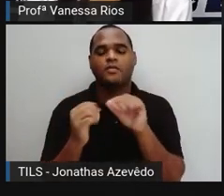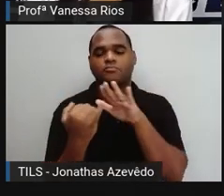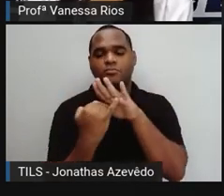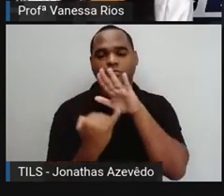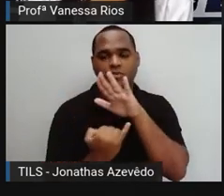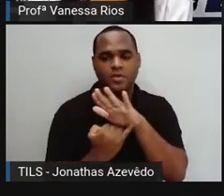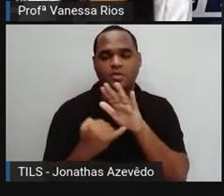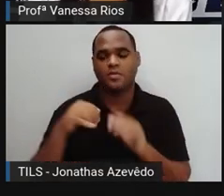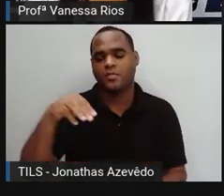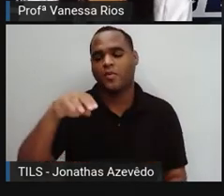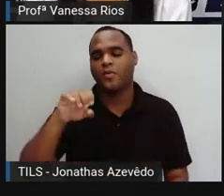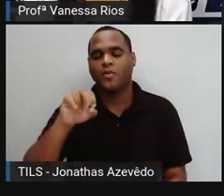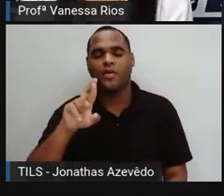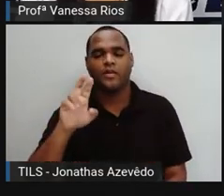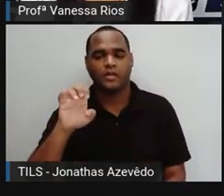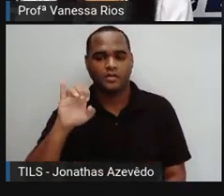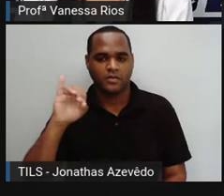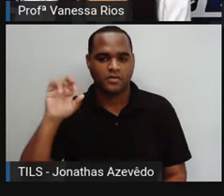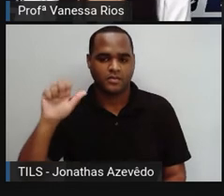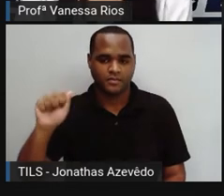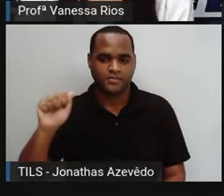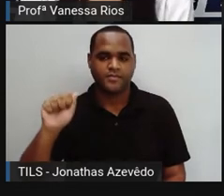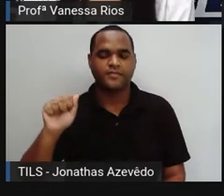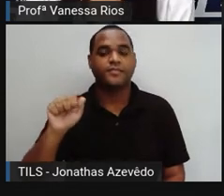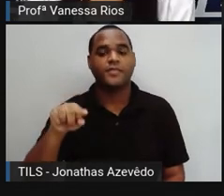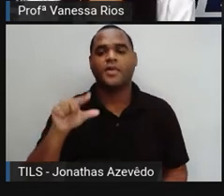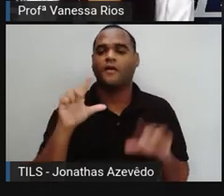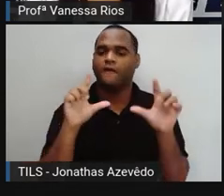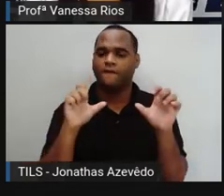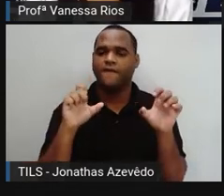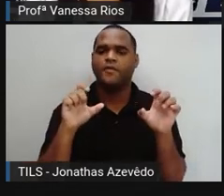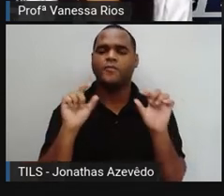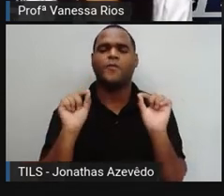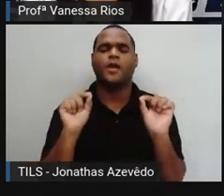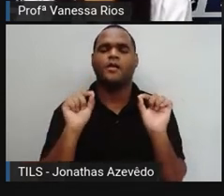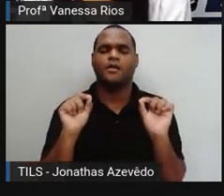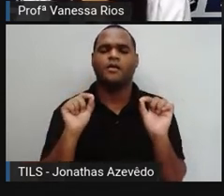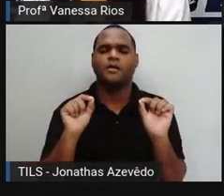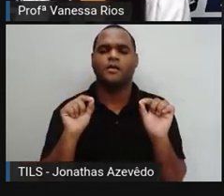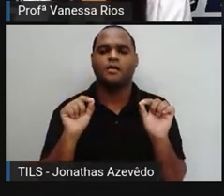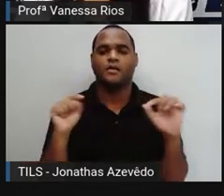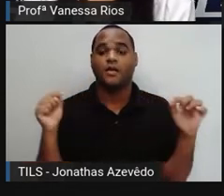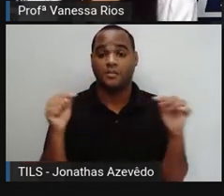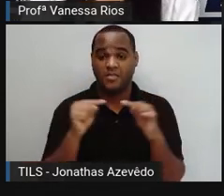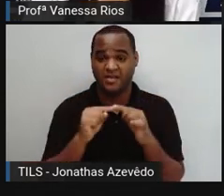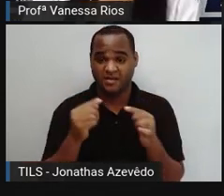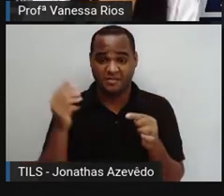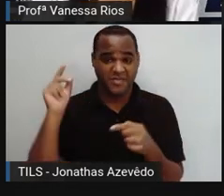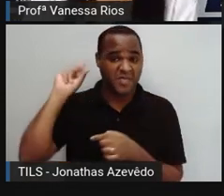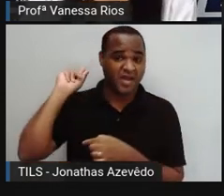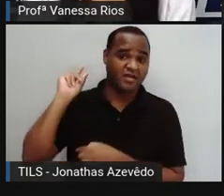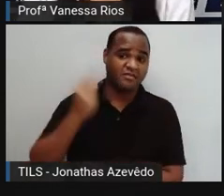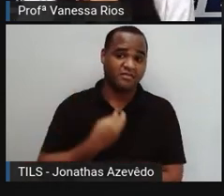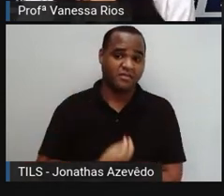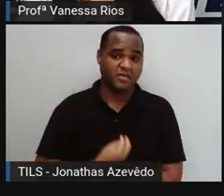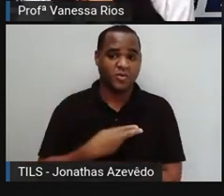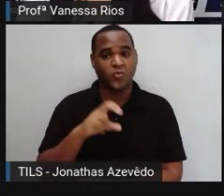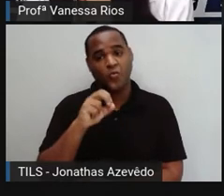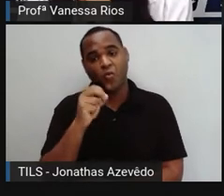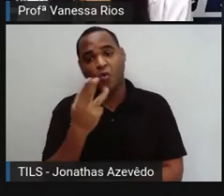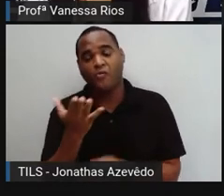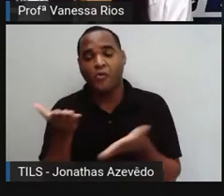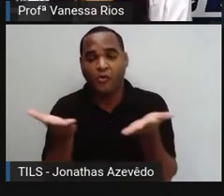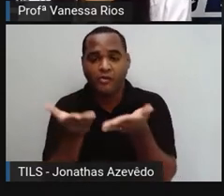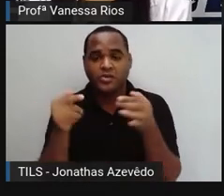Moreira Salles. Quem aparece nesta fotografia retrata cenas do passado ou